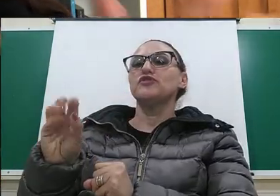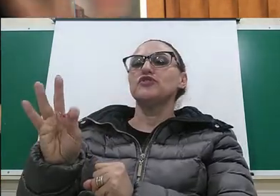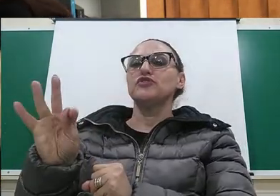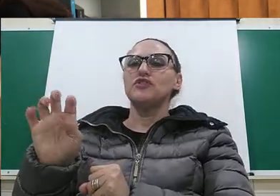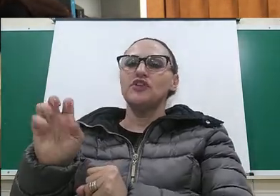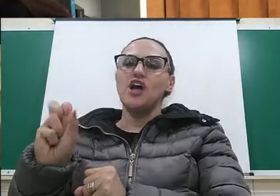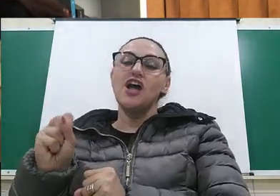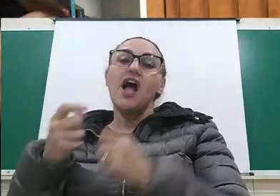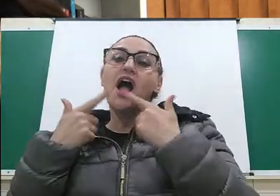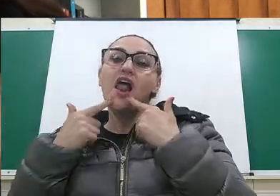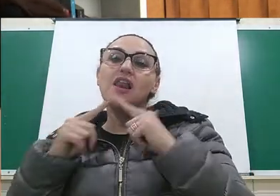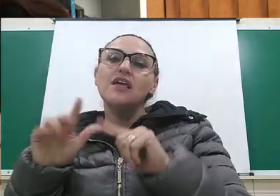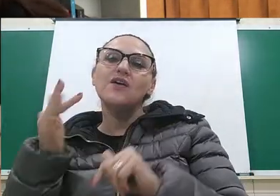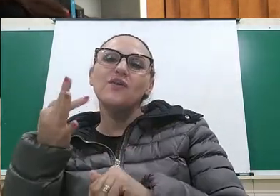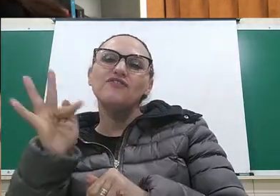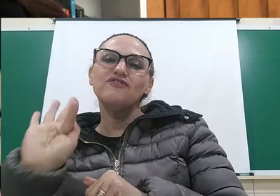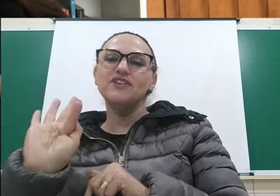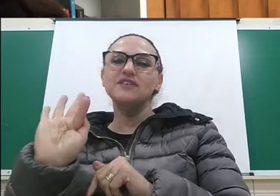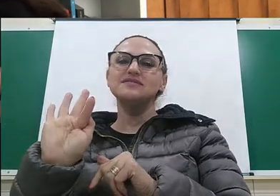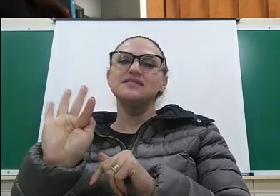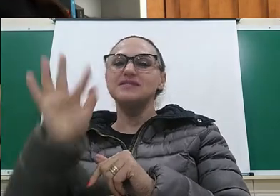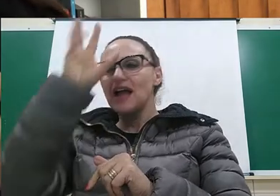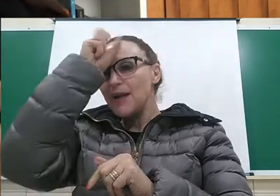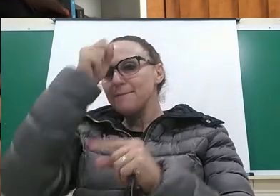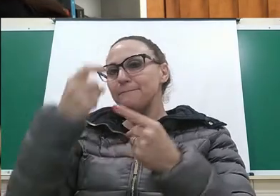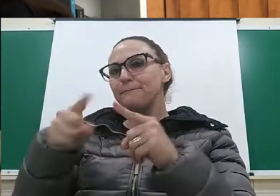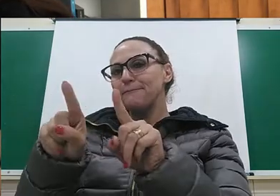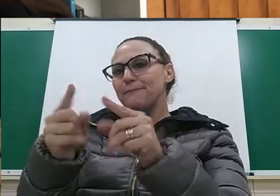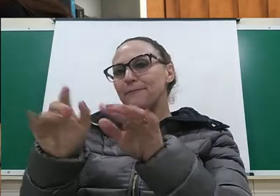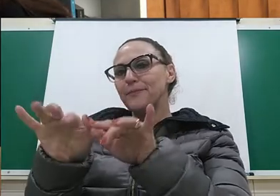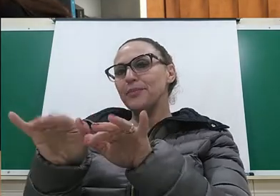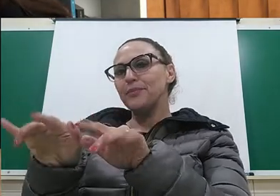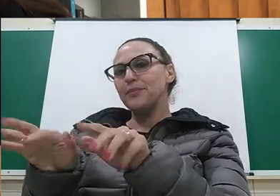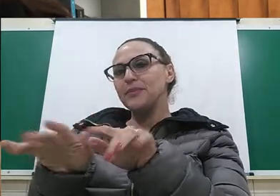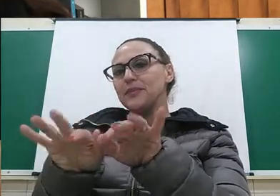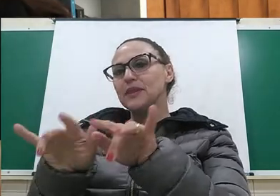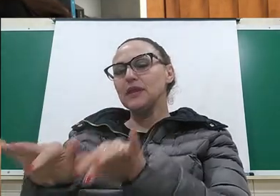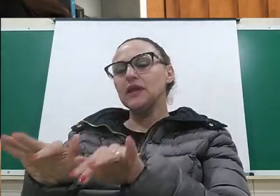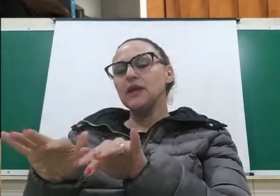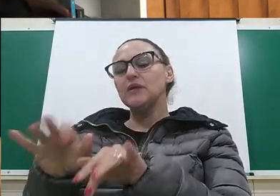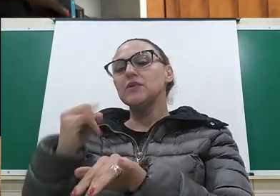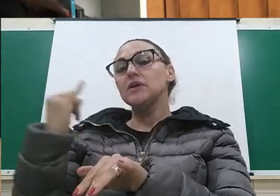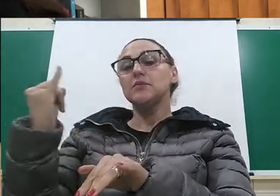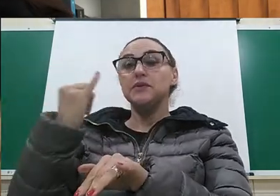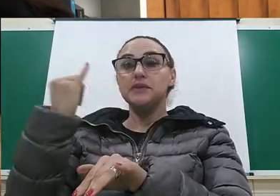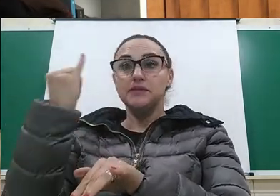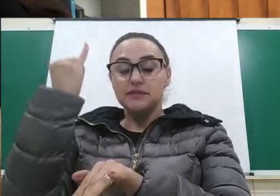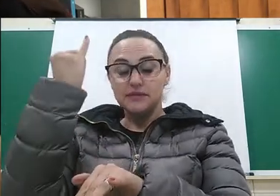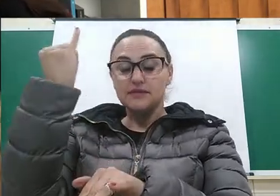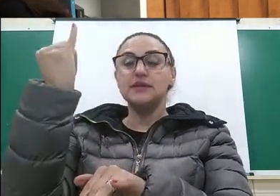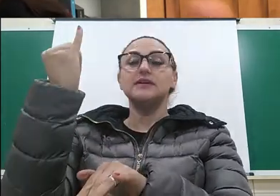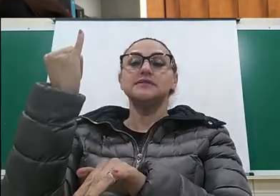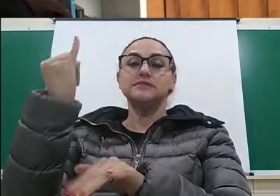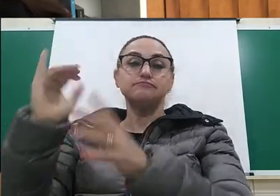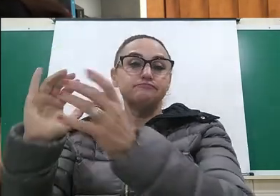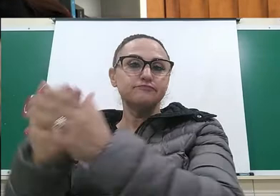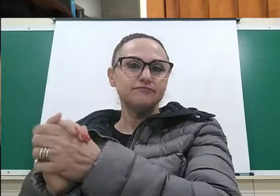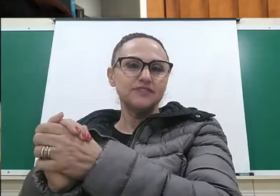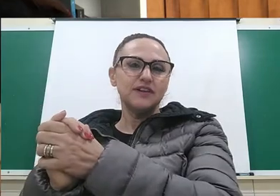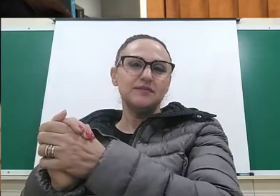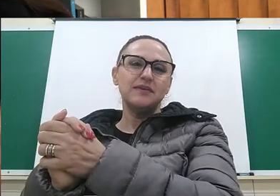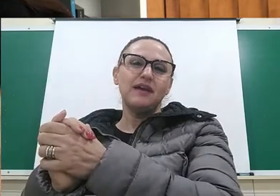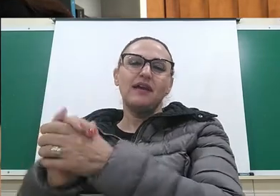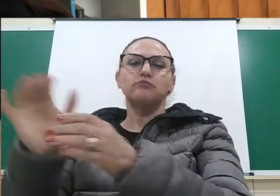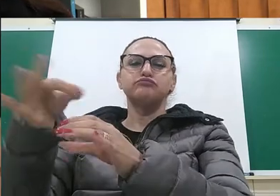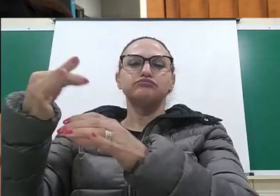francês, piano, aquilo que as tornaria interessantes no mercado matrimonial. E algumas prendas domésticas,